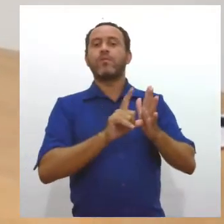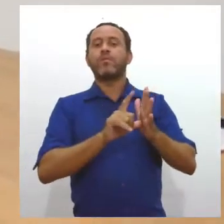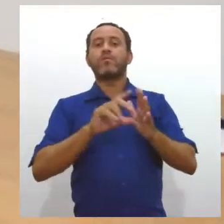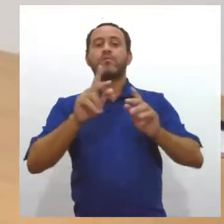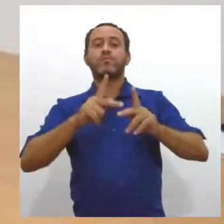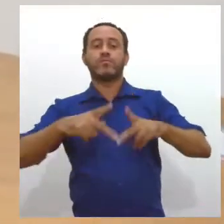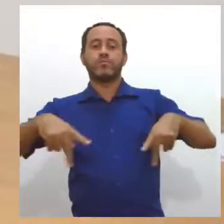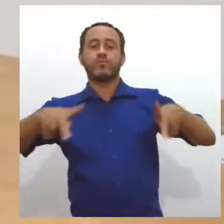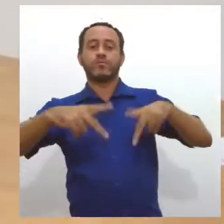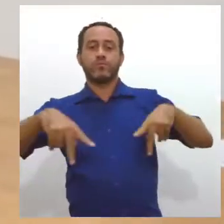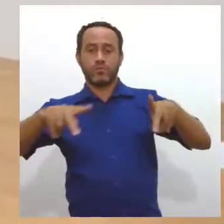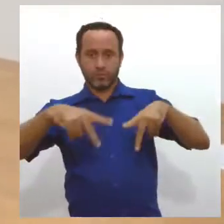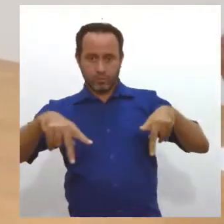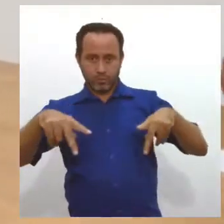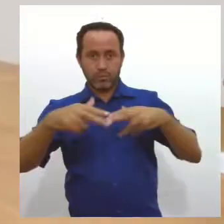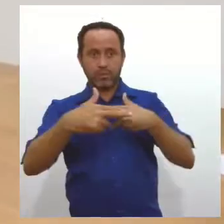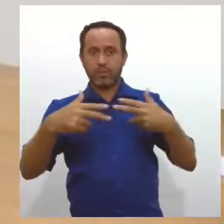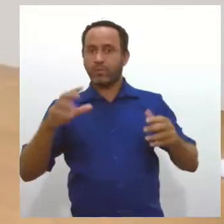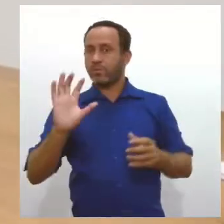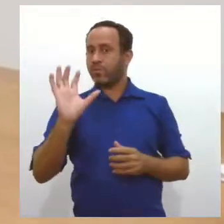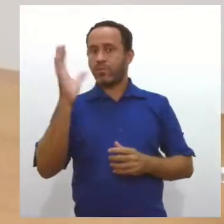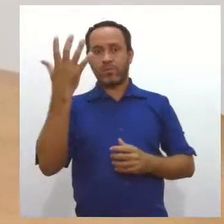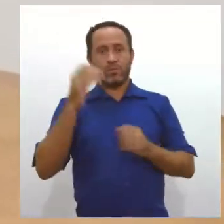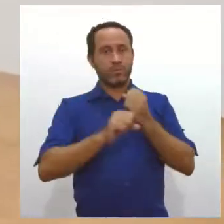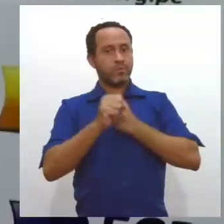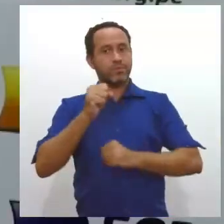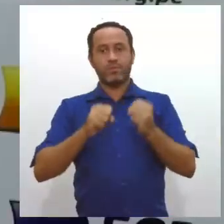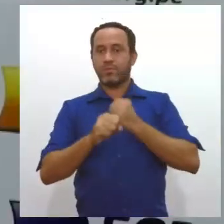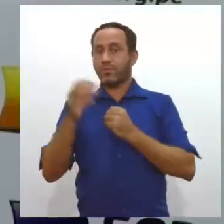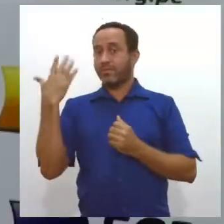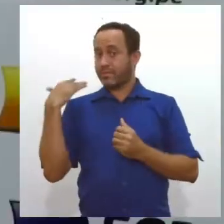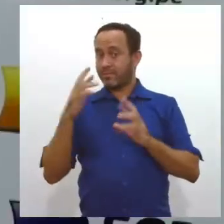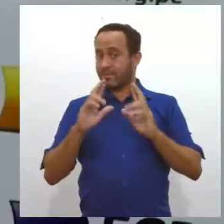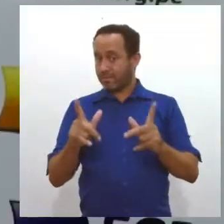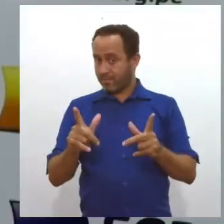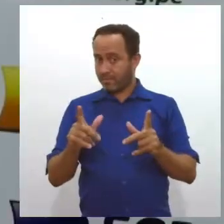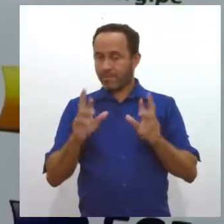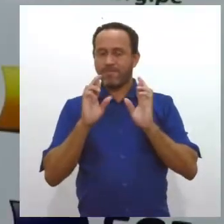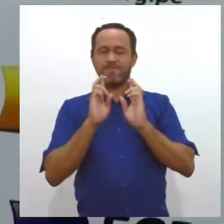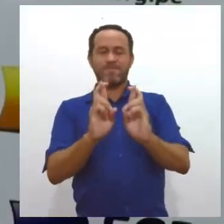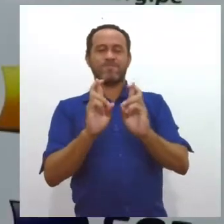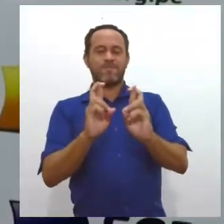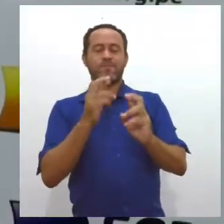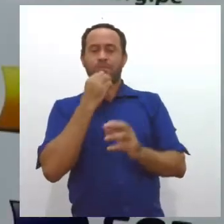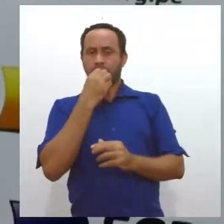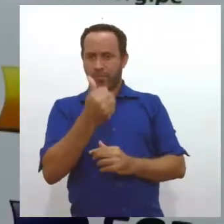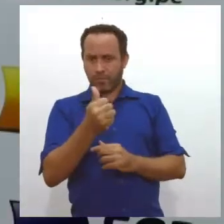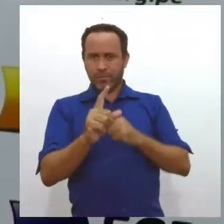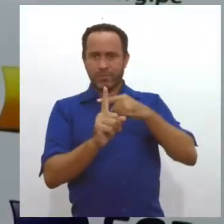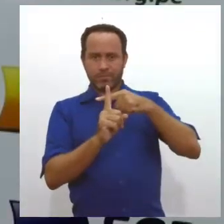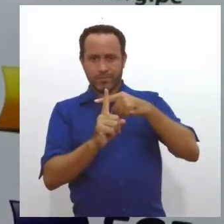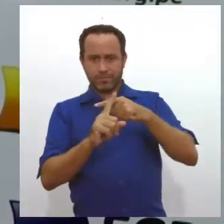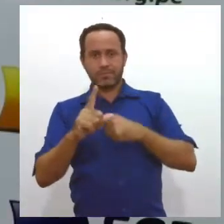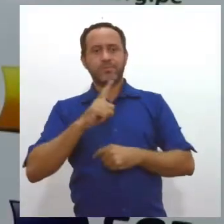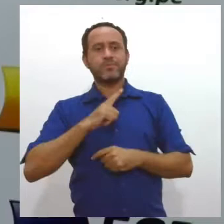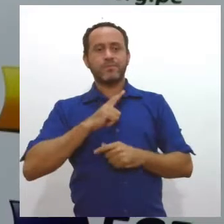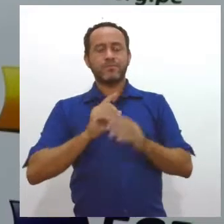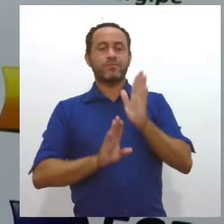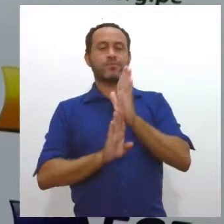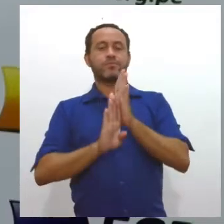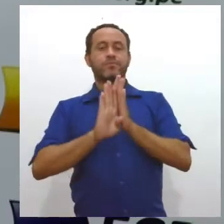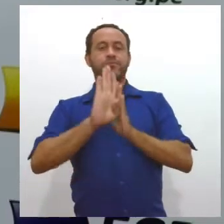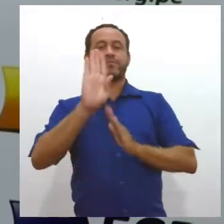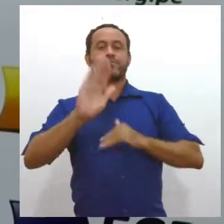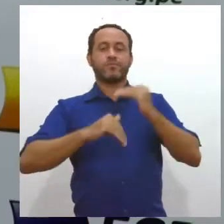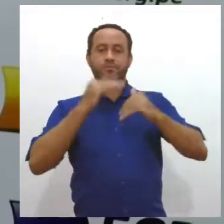shoppings. Algo que não ocorreu no ano passado. A expectativa realmente é positiva. Eu acredito que tenhamos um crescimento, mesmo